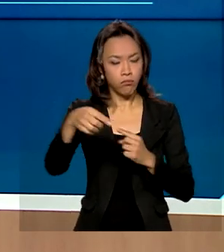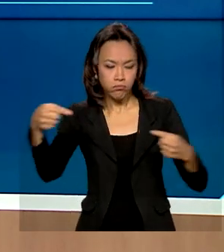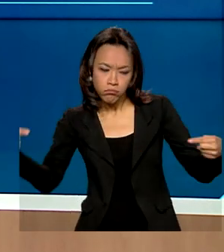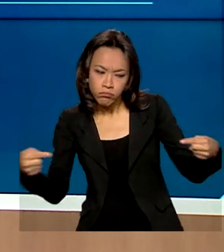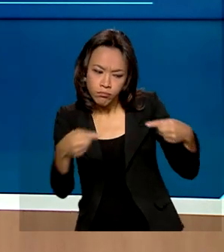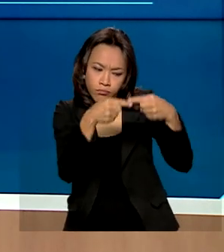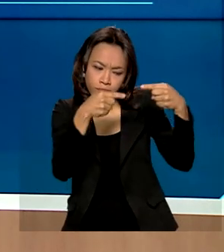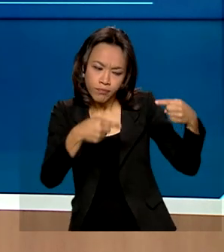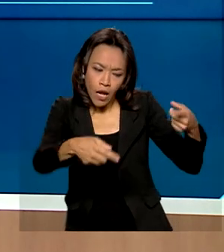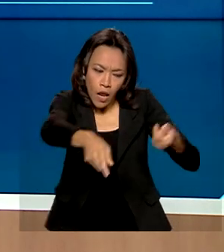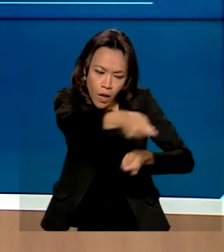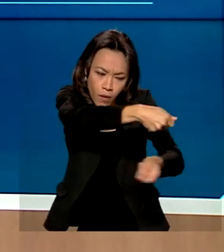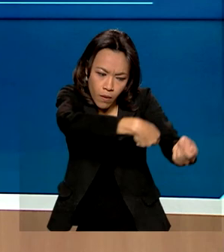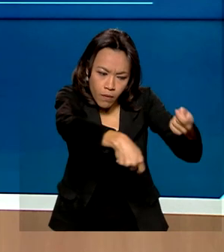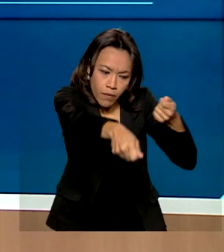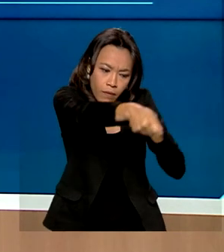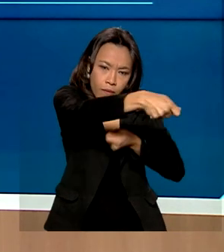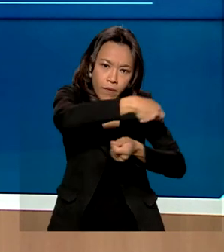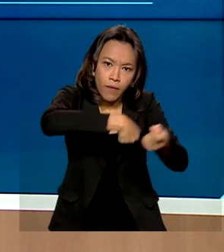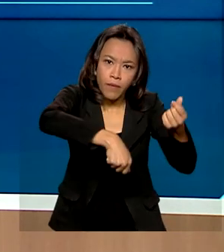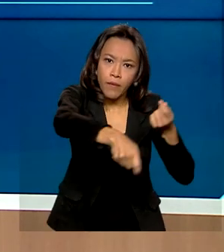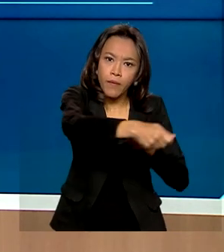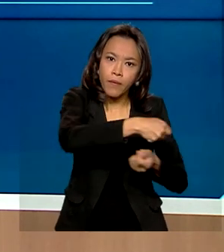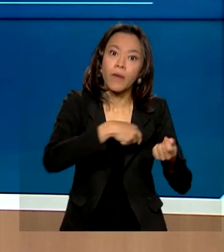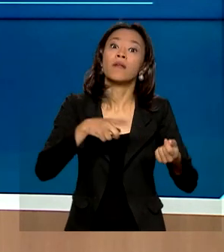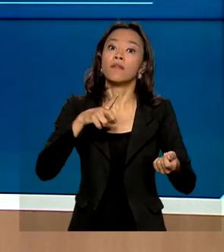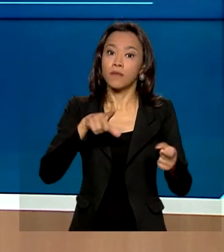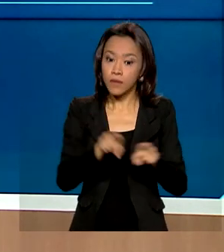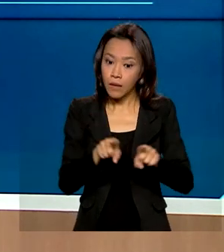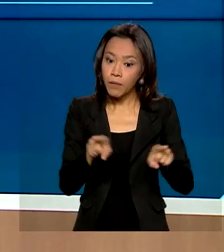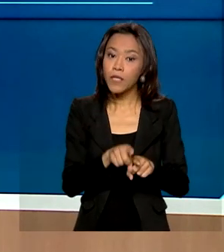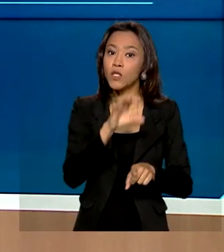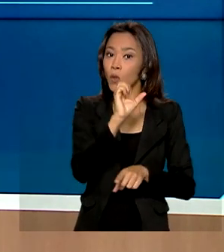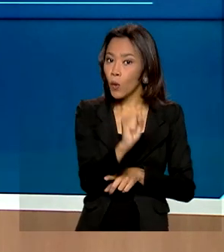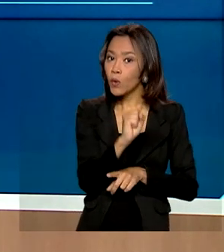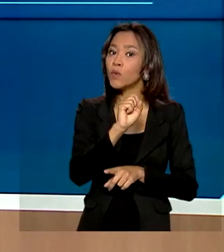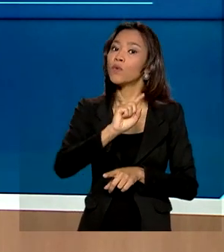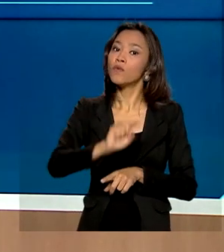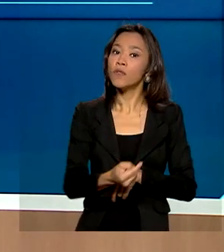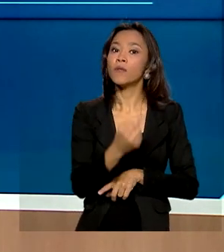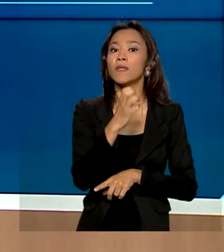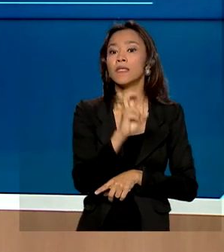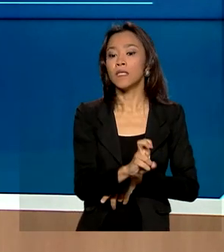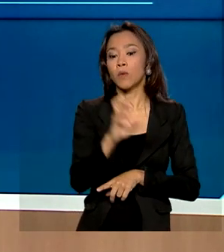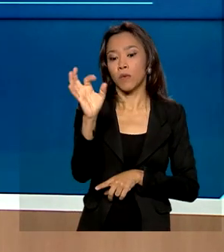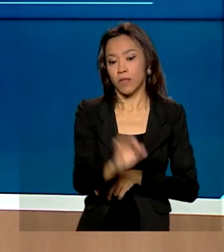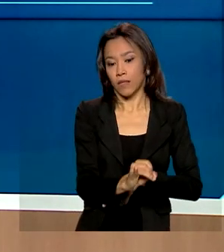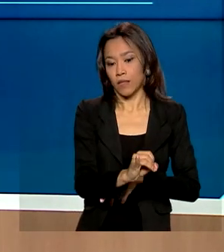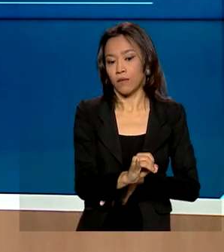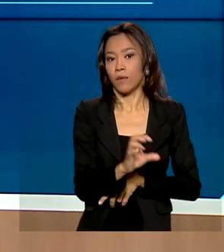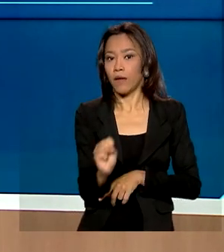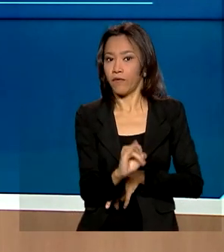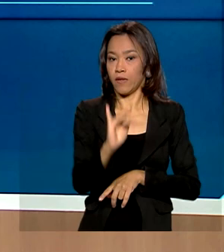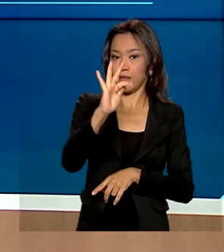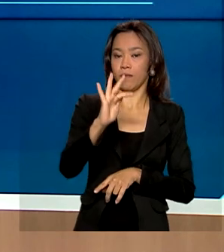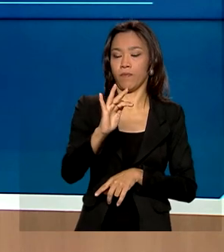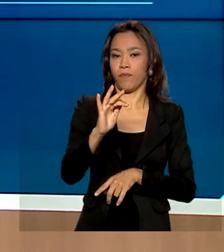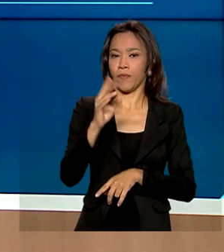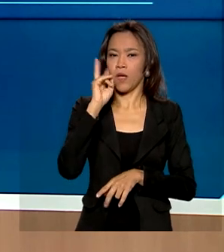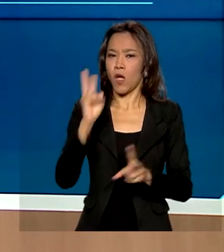e está com uma expectativa para este ano também de 8,5%. Então, é interessante observar esse fenômeno